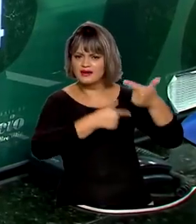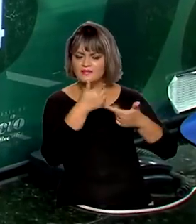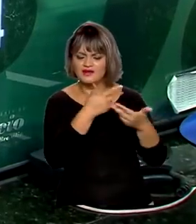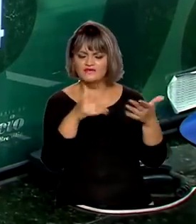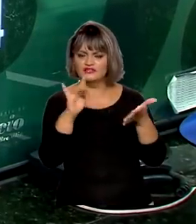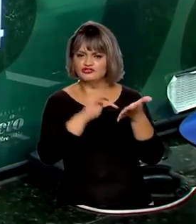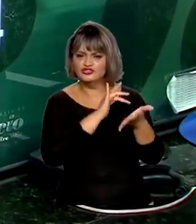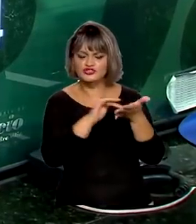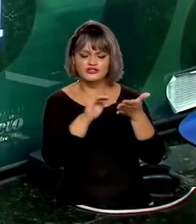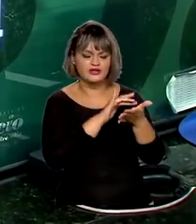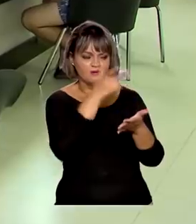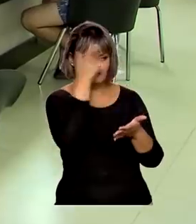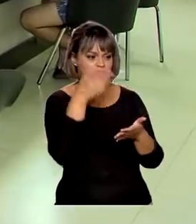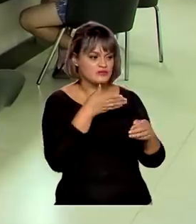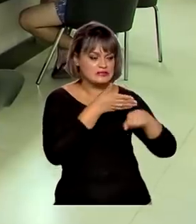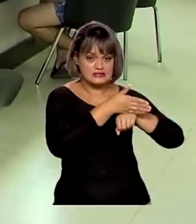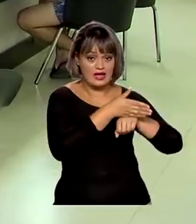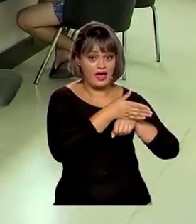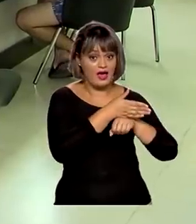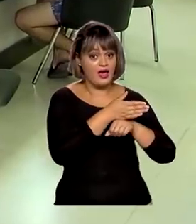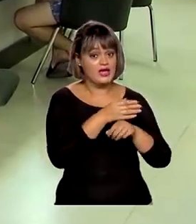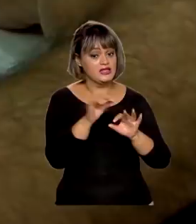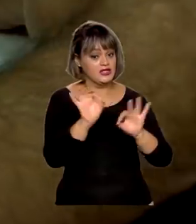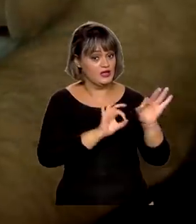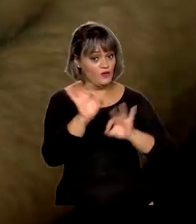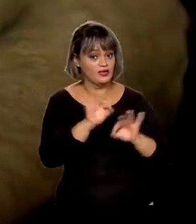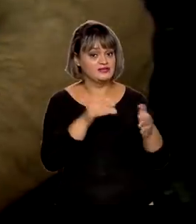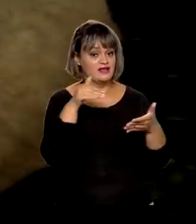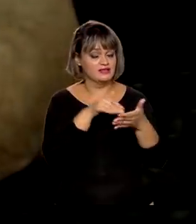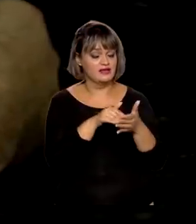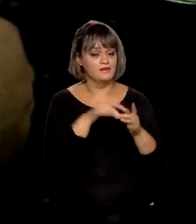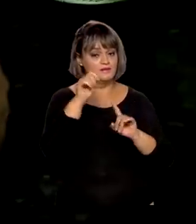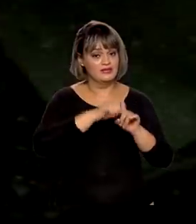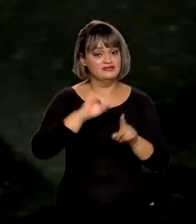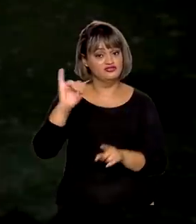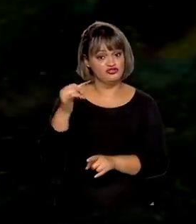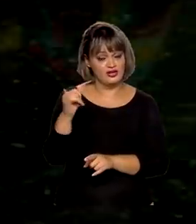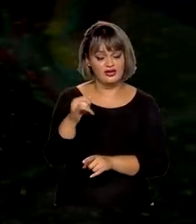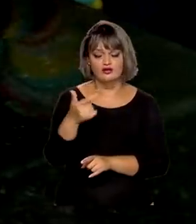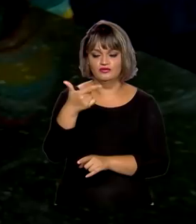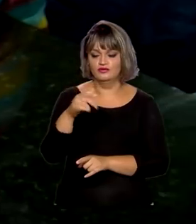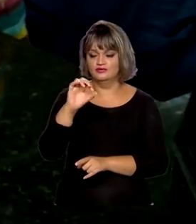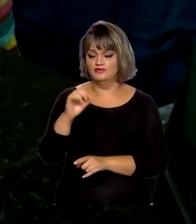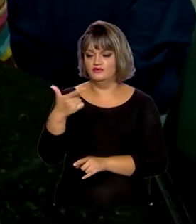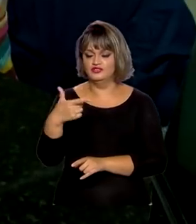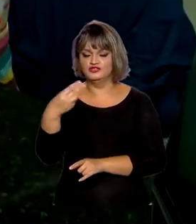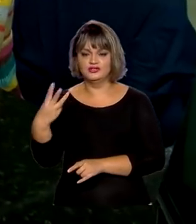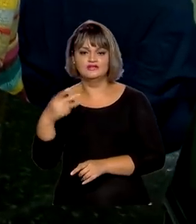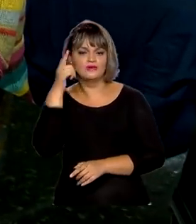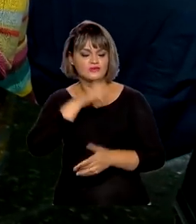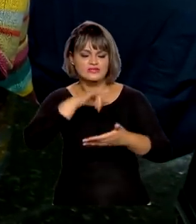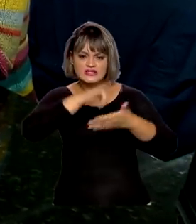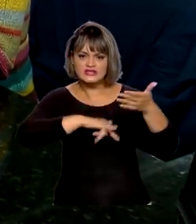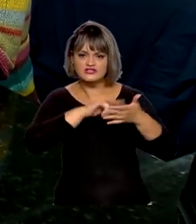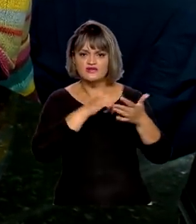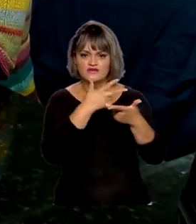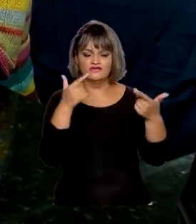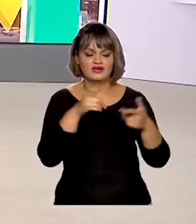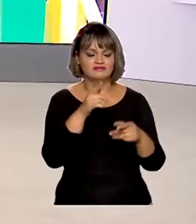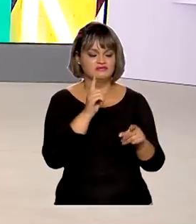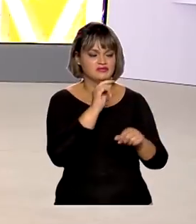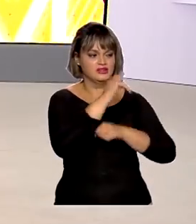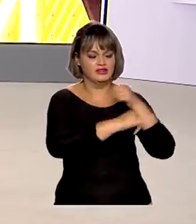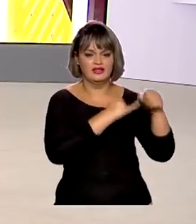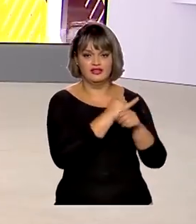digitais. O prazo é até janeiro de 2023 para emissão de certidões e registros pela internet.